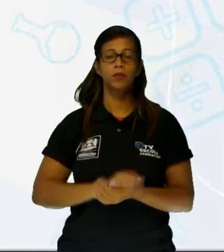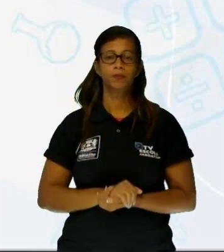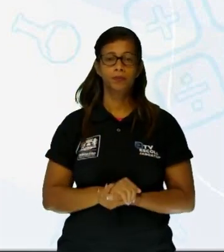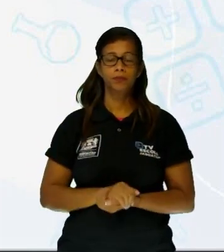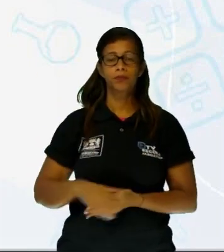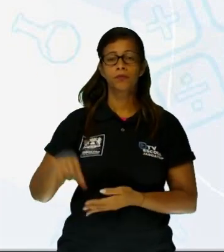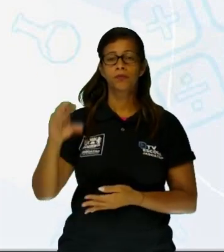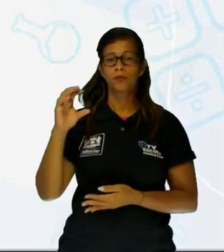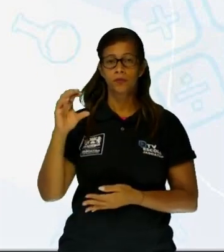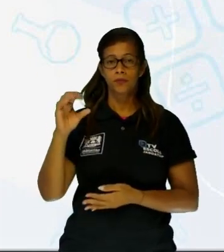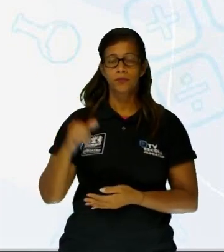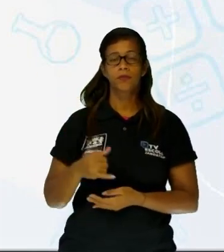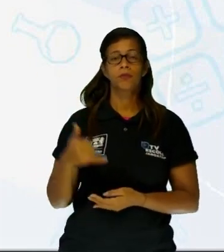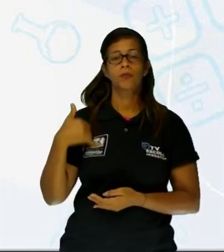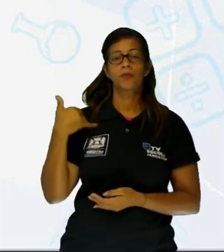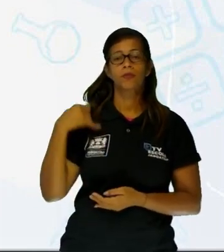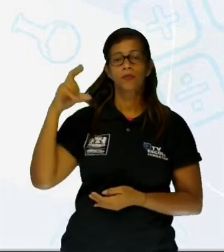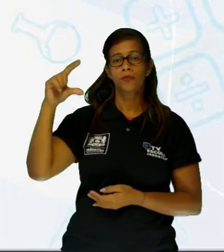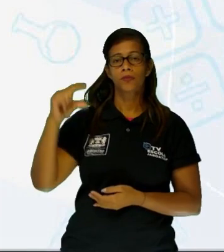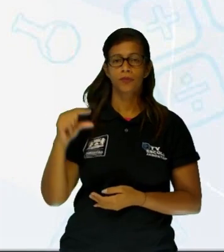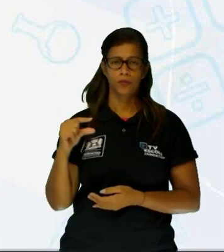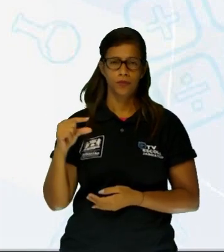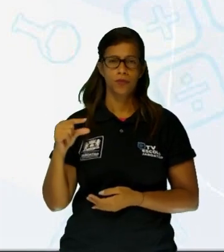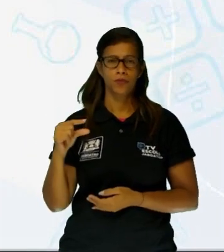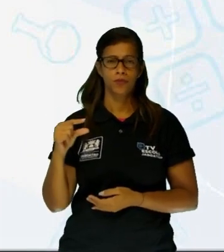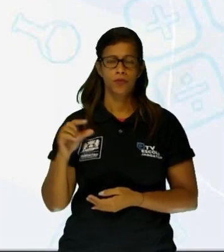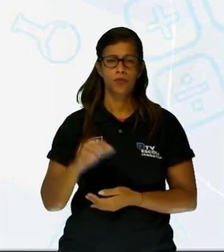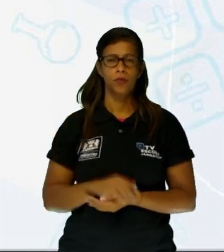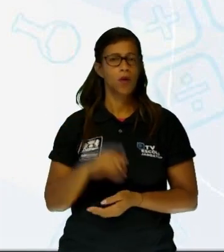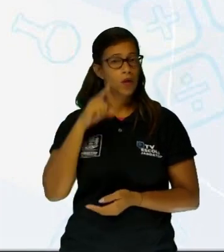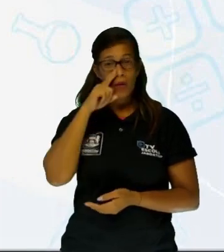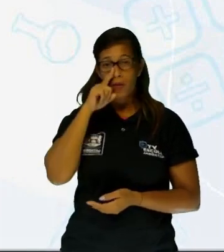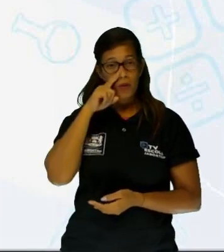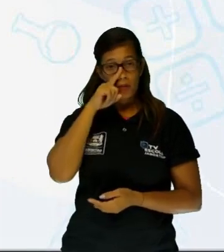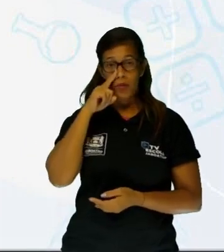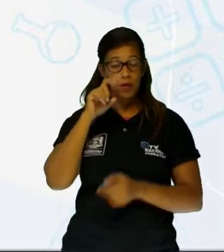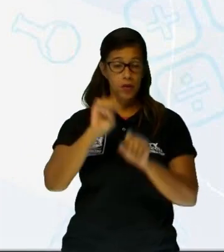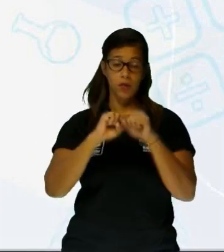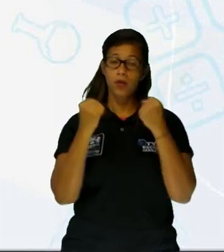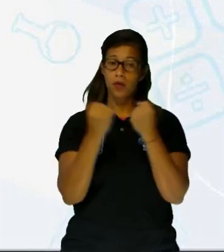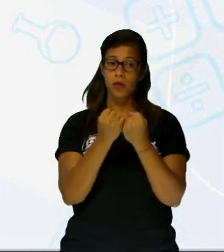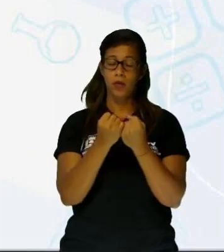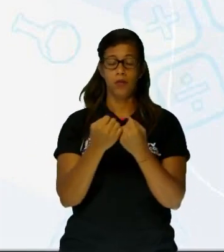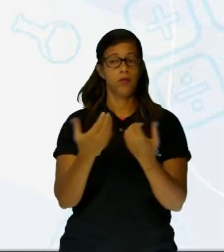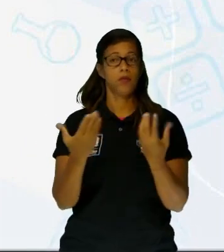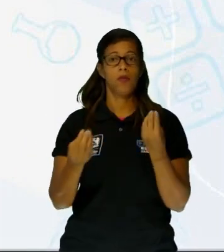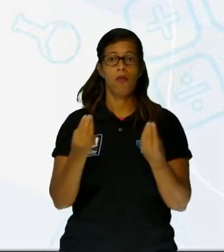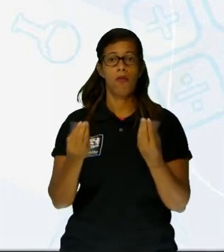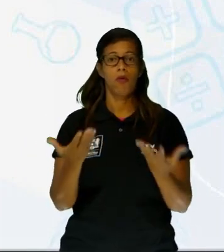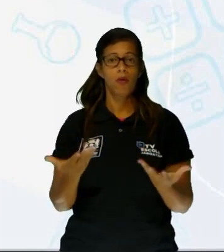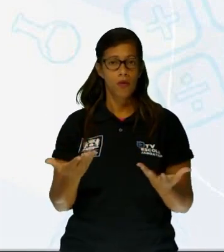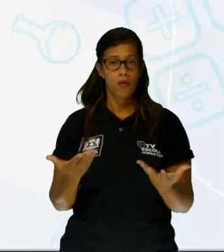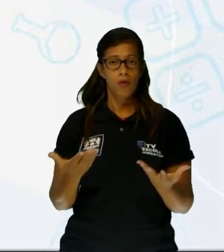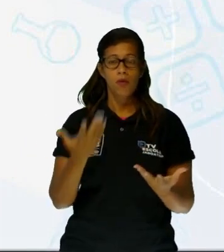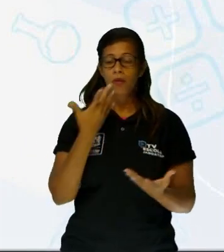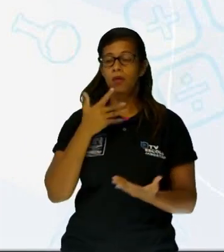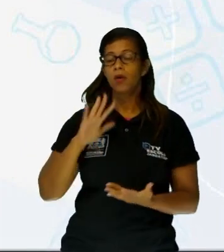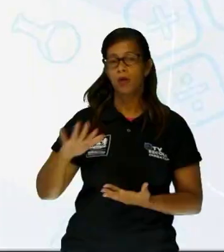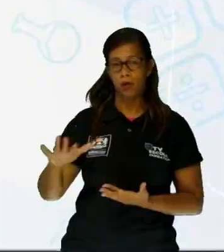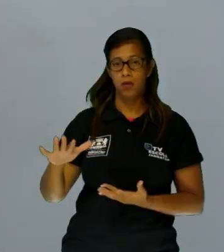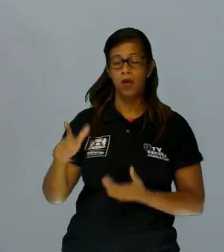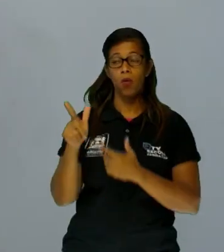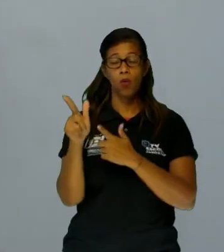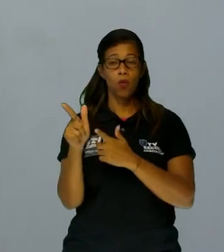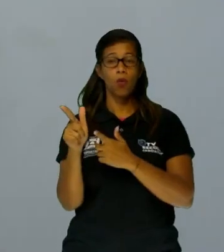Os menores infratores não representam perigo para a sociedade. Gente, uma criança com arma na mão, um país que discute a redução da